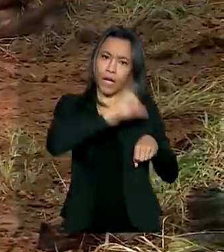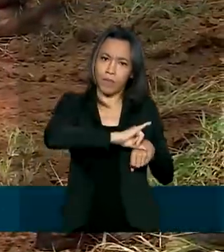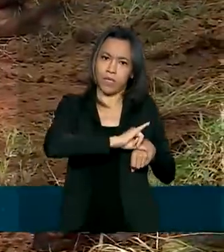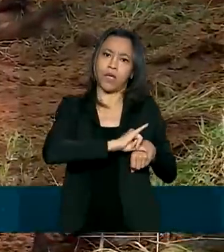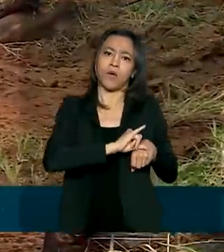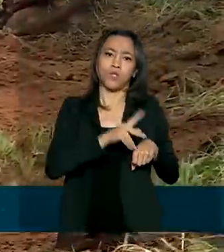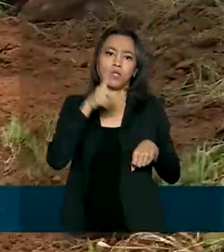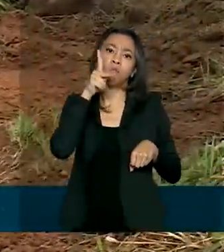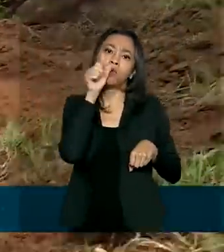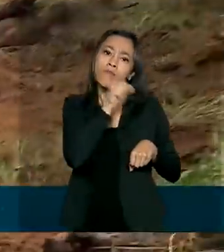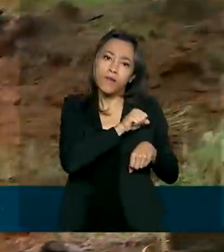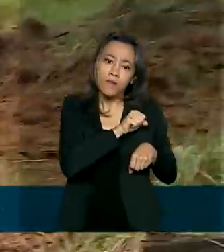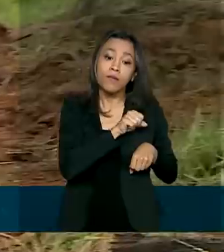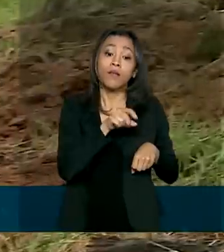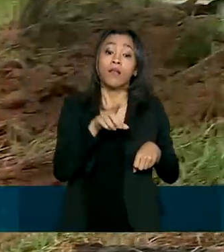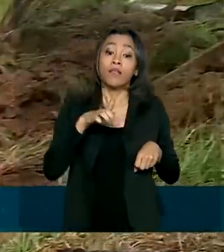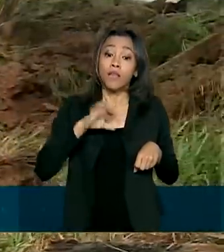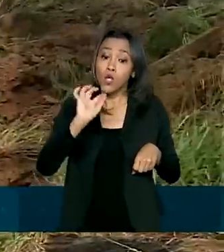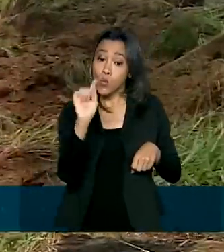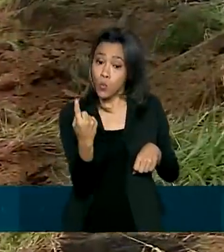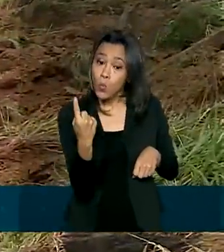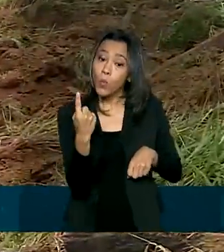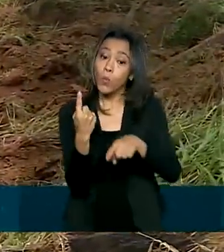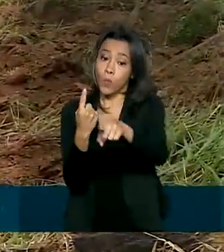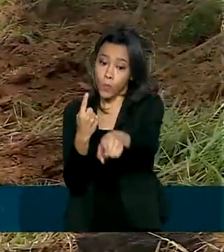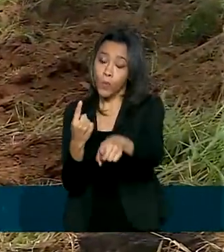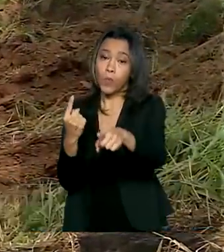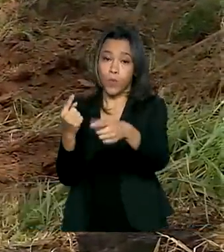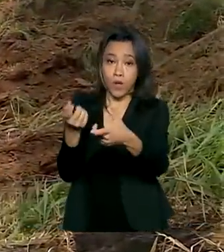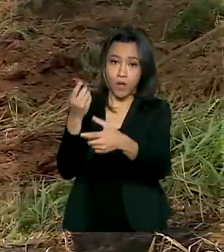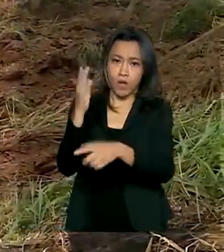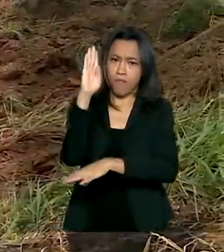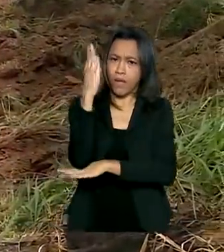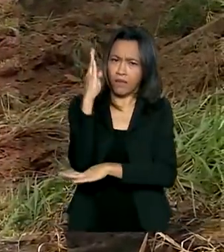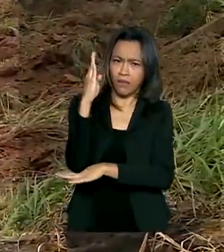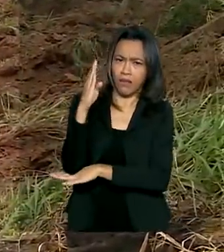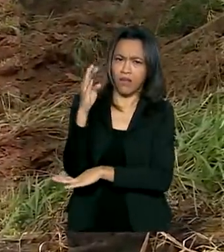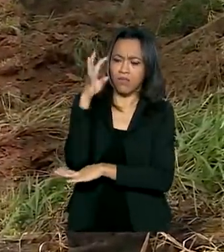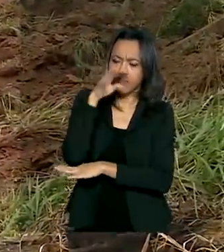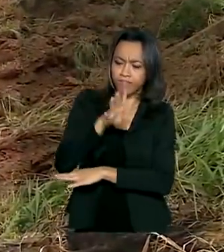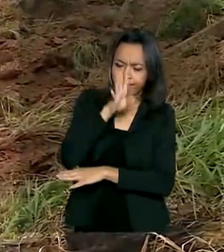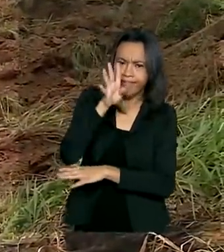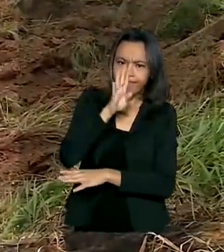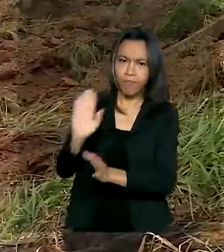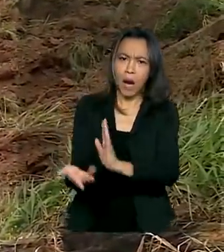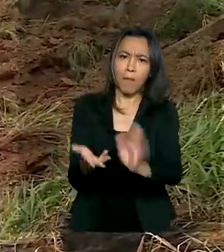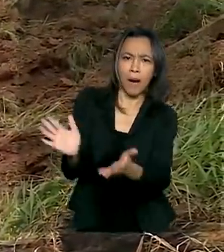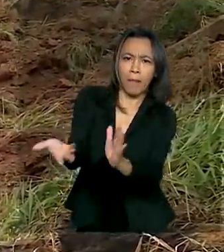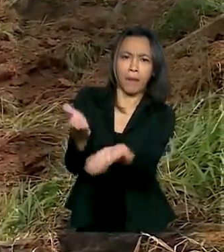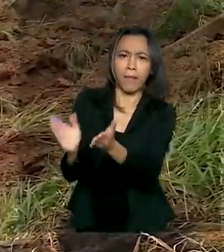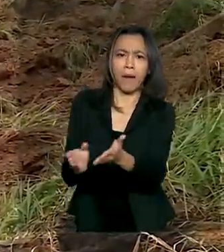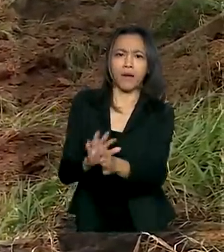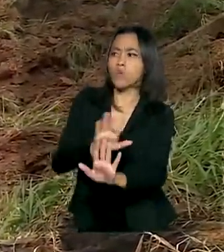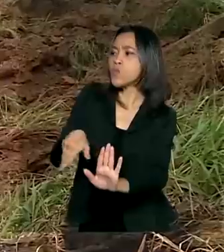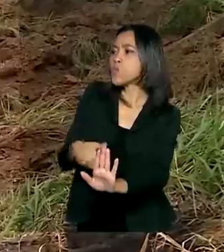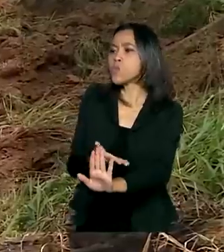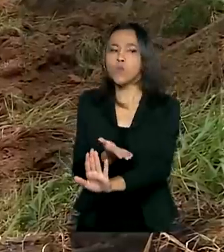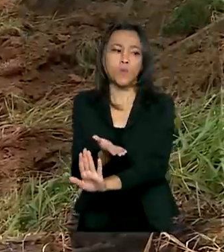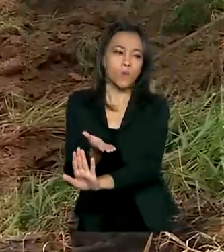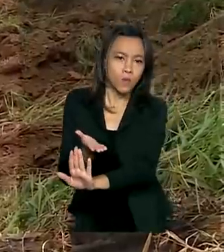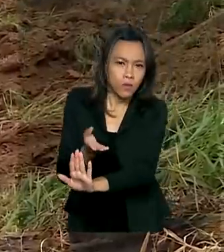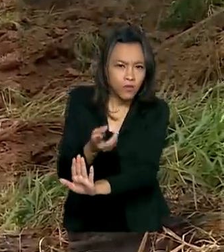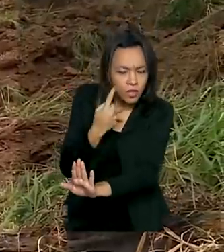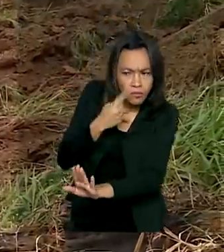onde existe pelo menos uma madeireira clandestina. Na região, há cinco madeireiras clandestinas já